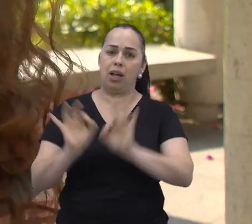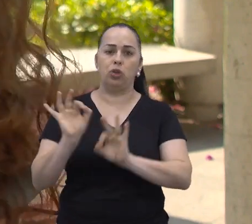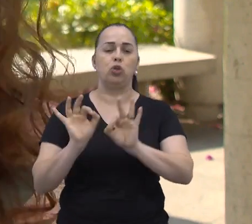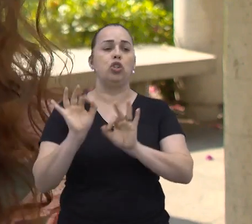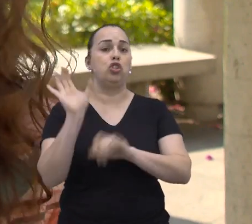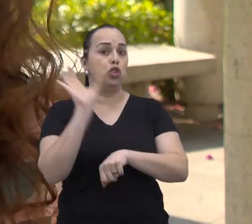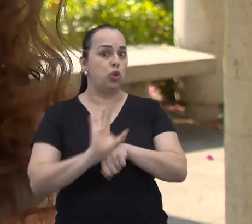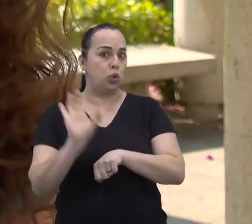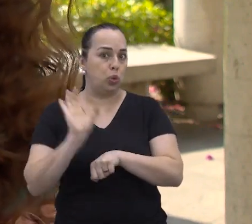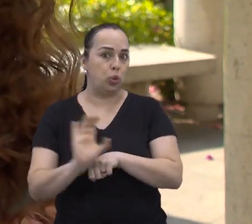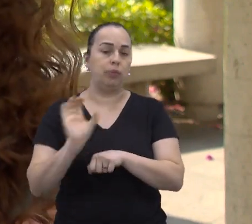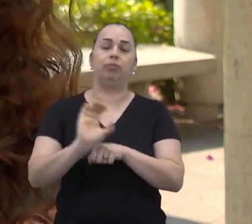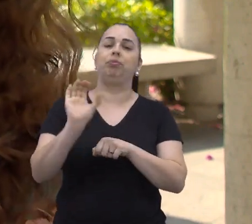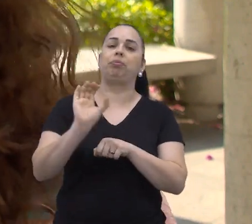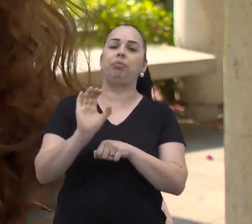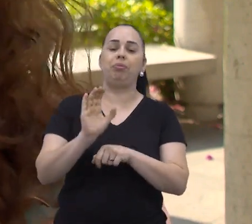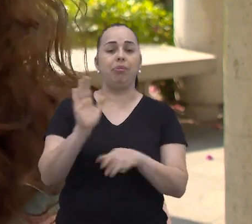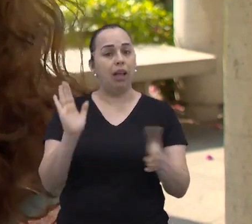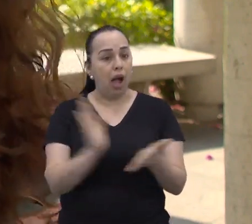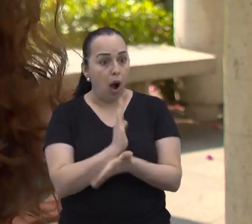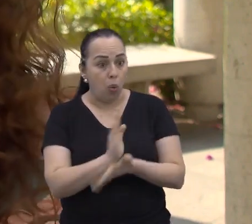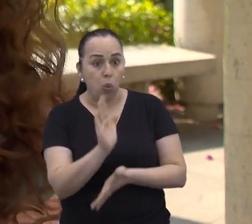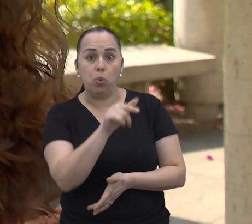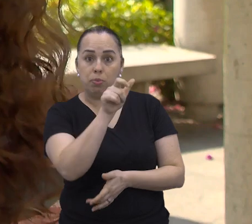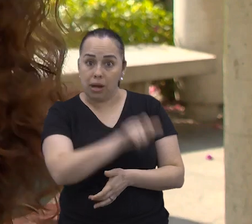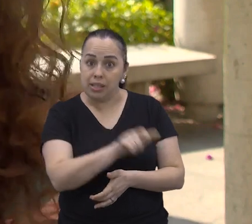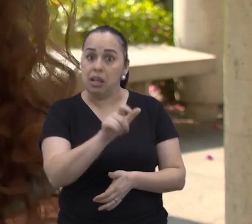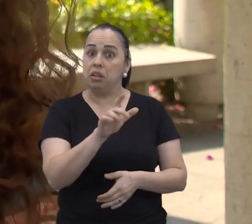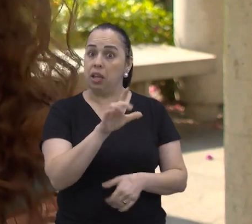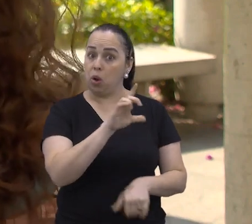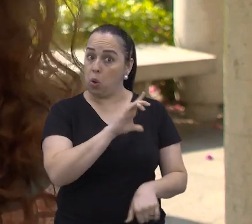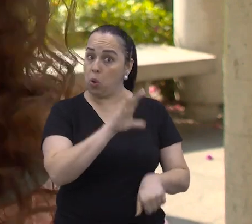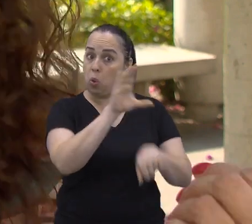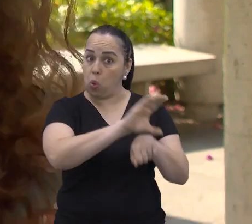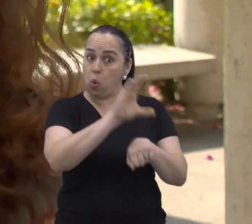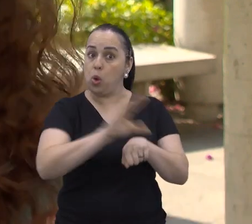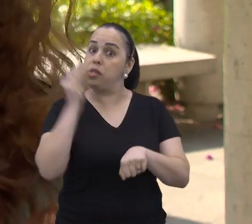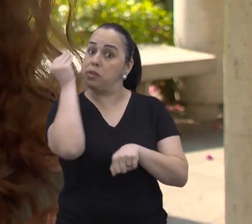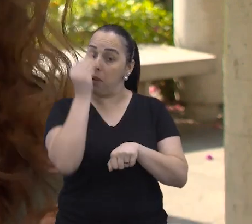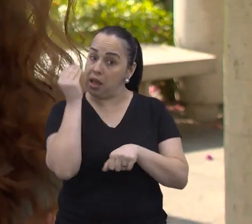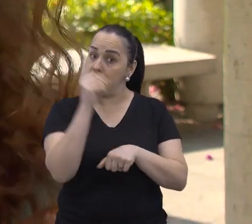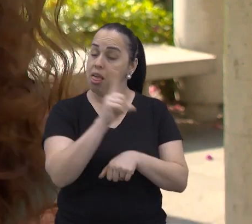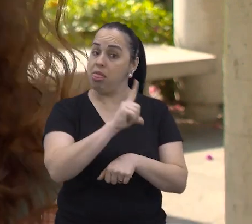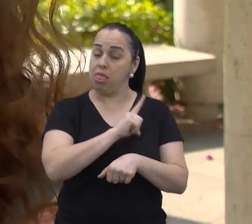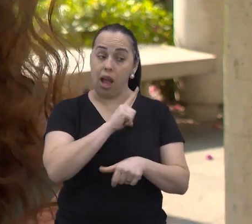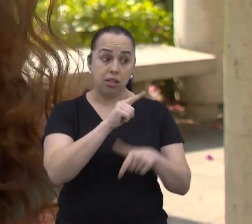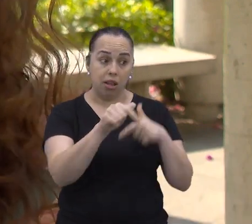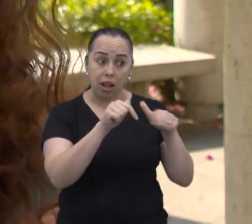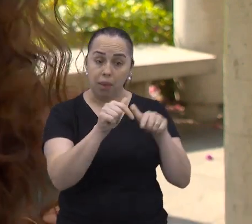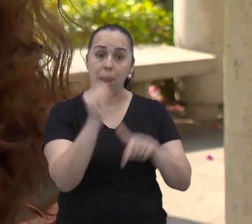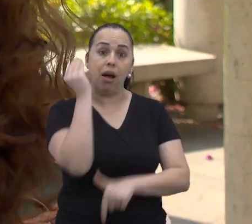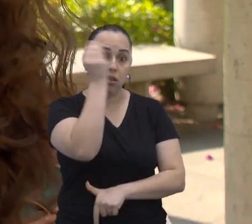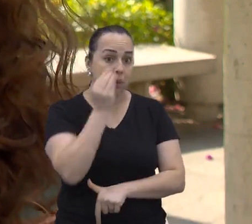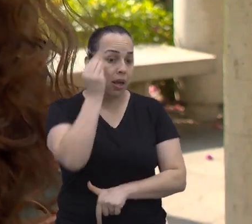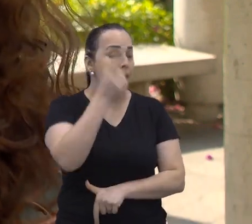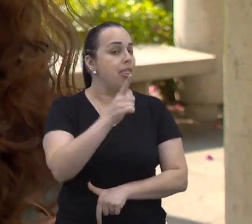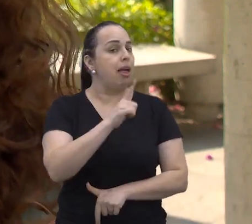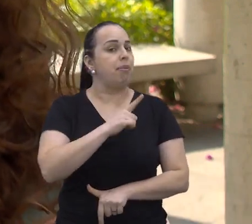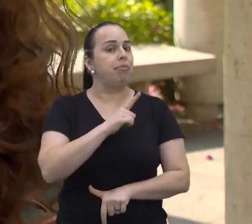qualificação. Muitas dessas pessoas têm a qualificação, elas já têm experiências muitas vezes de trabalho.